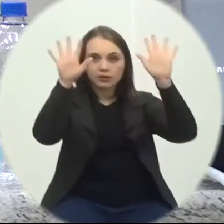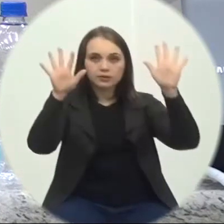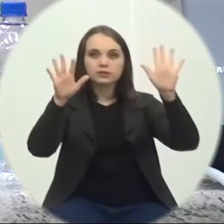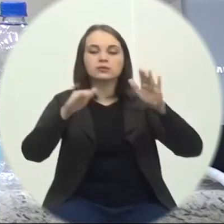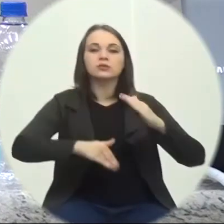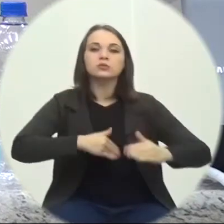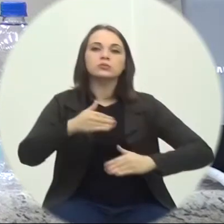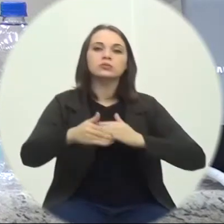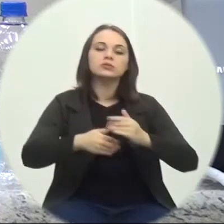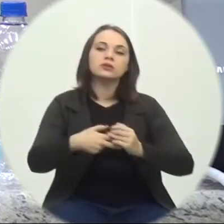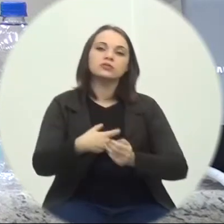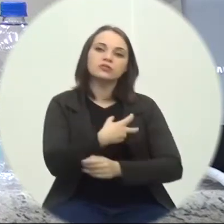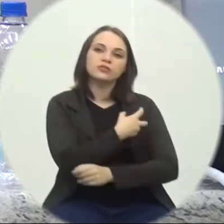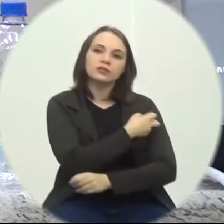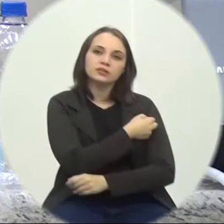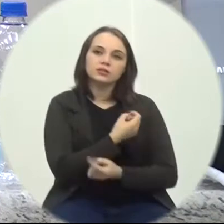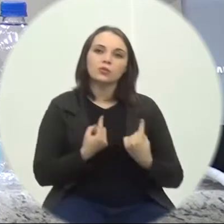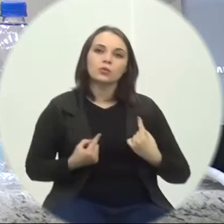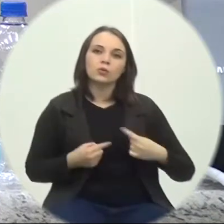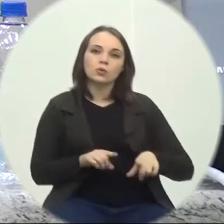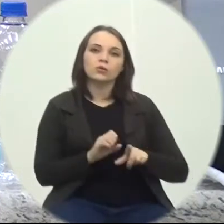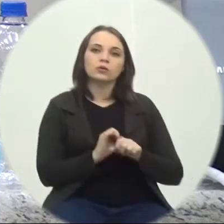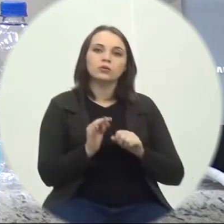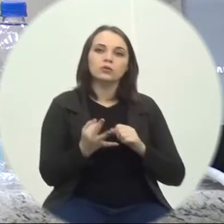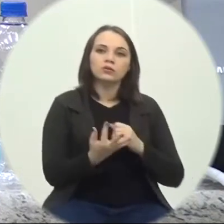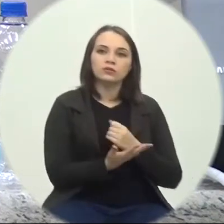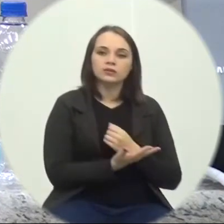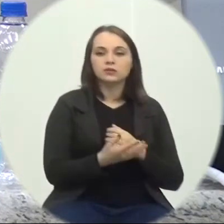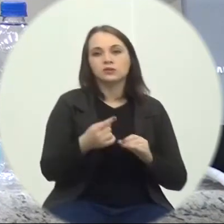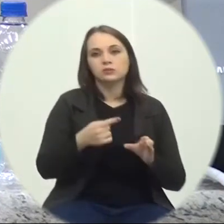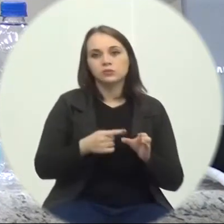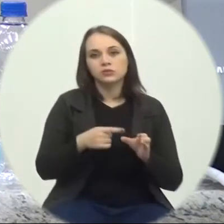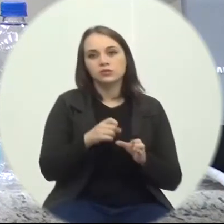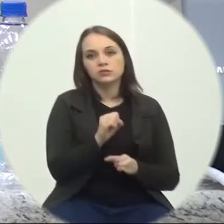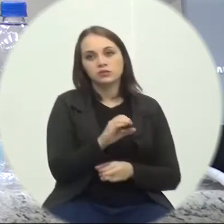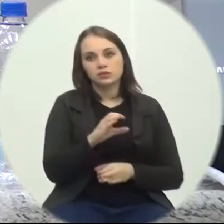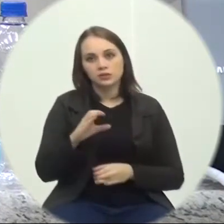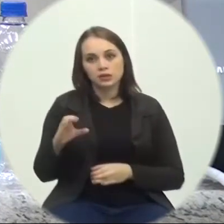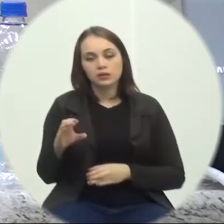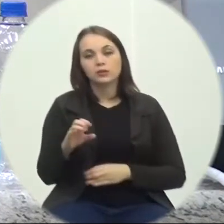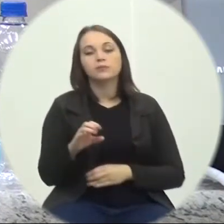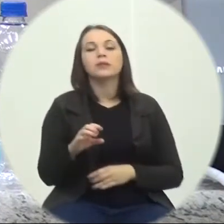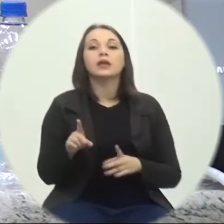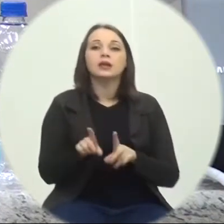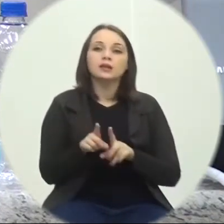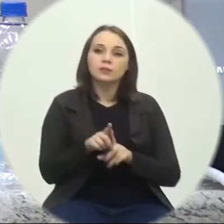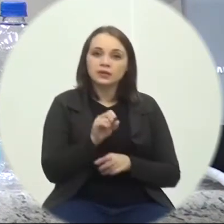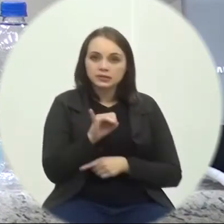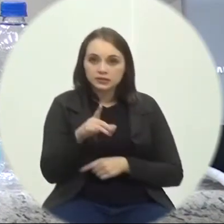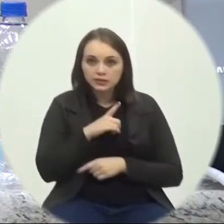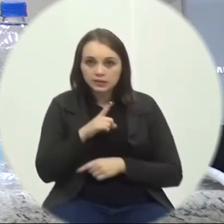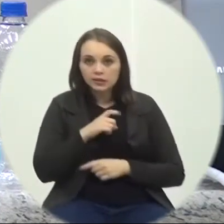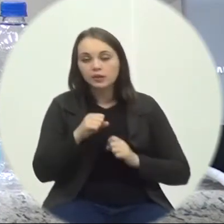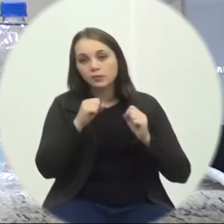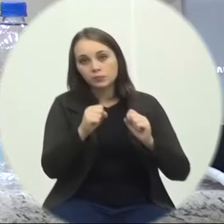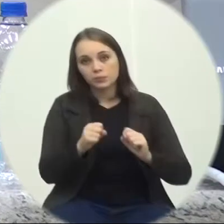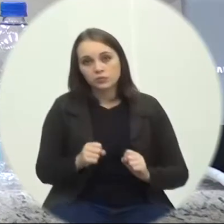De vacinação Contra o Covid-19 Nos municípios De Santa Catarina Outro sim Se a possibilidade De